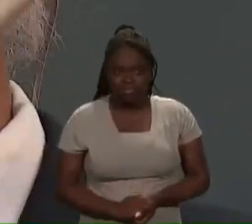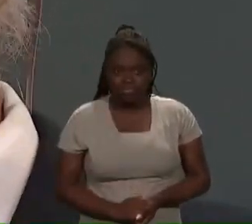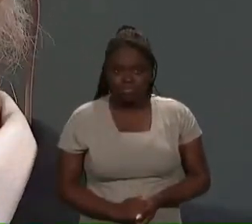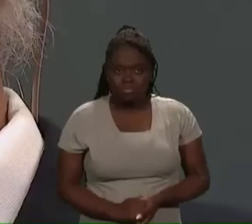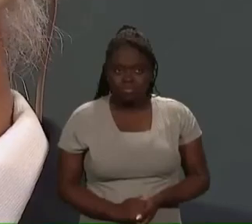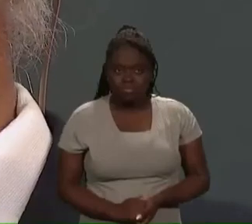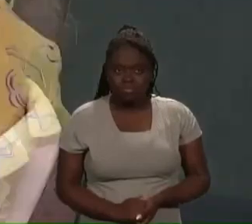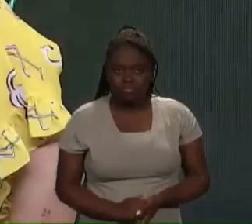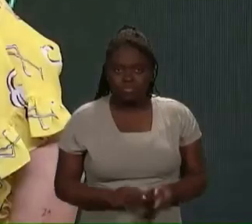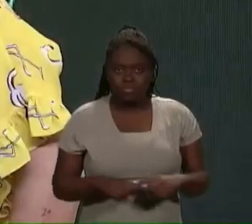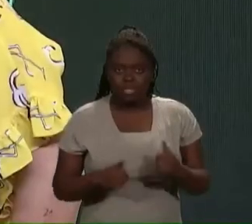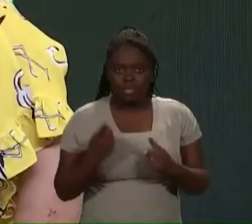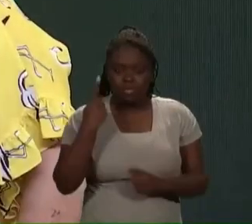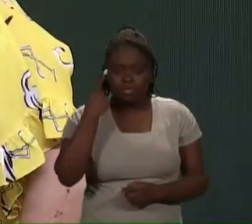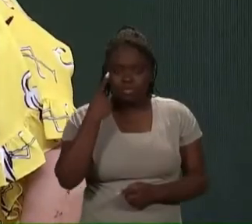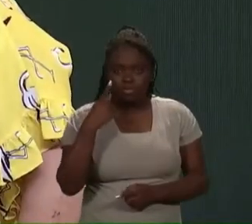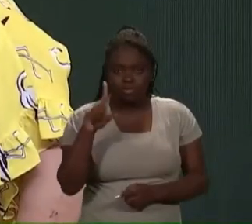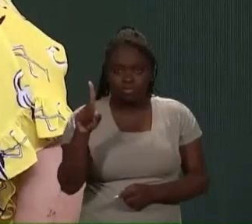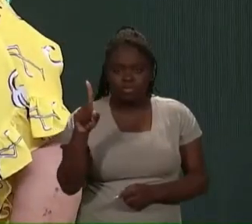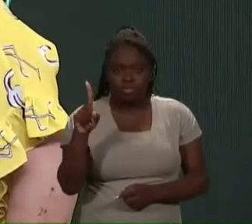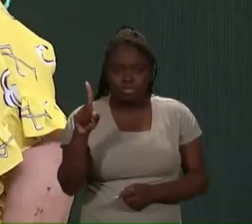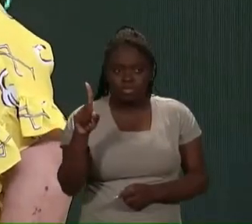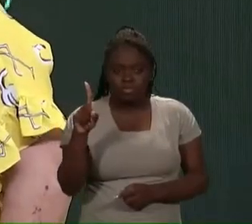Mas é a última vez que eu subo aqui.